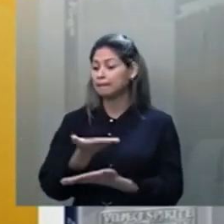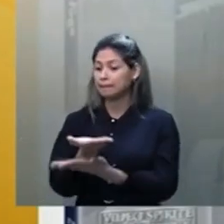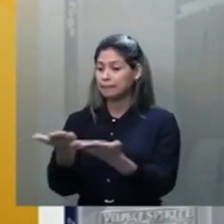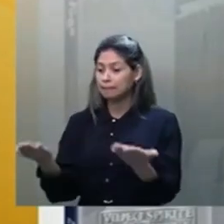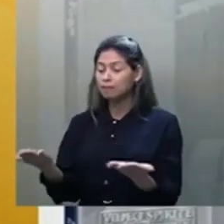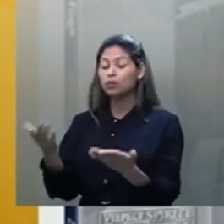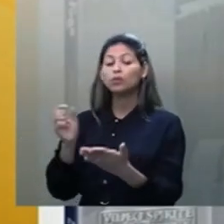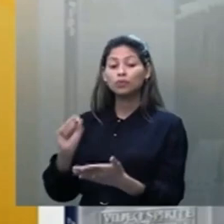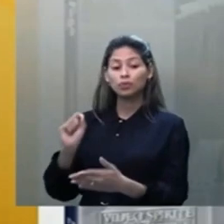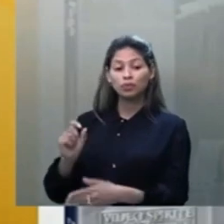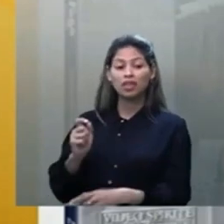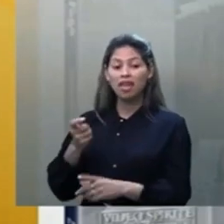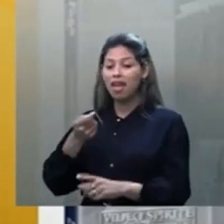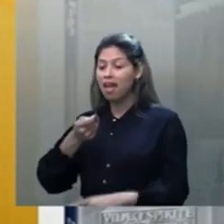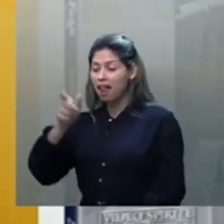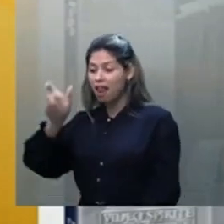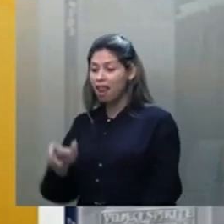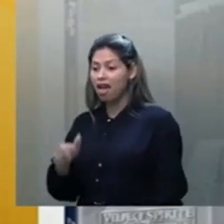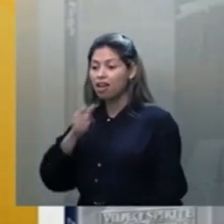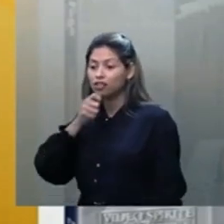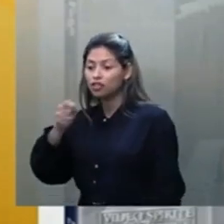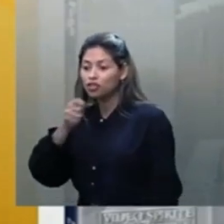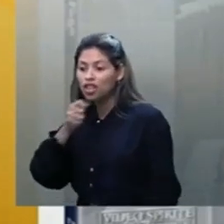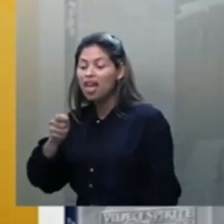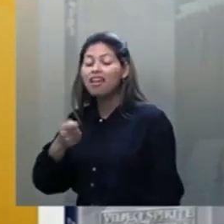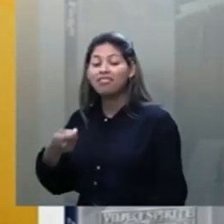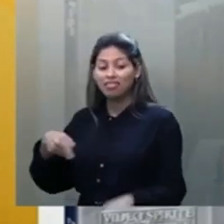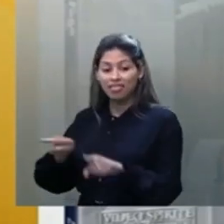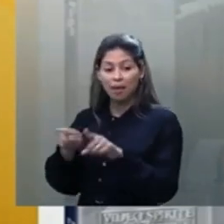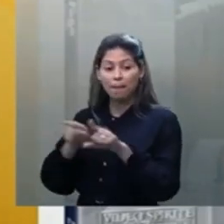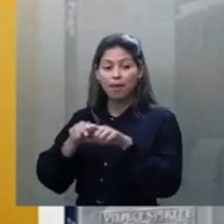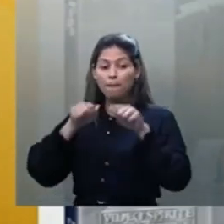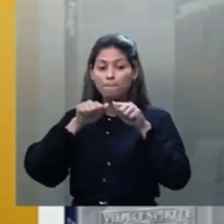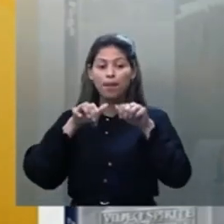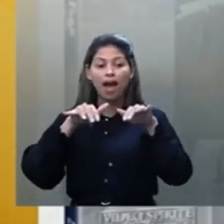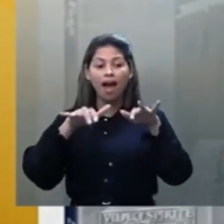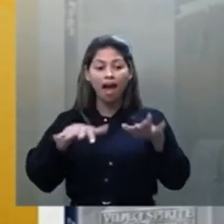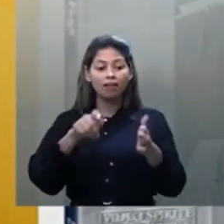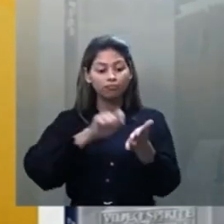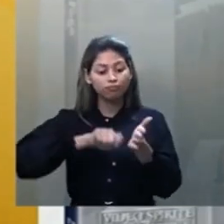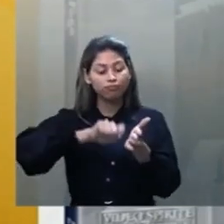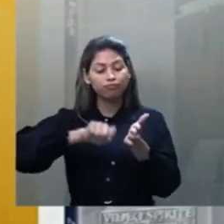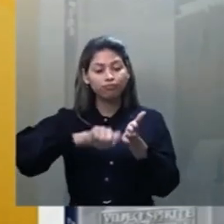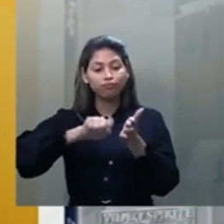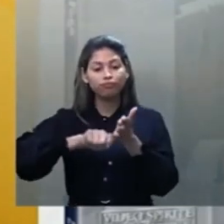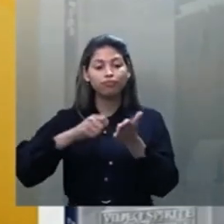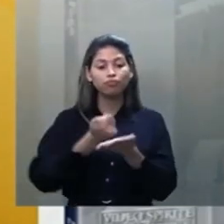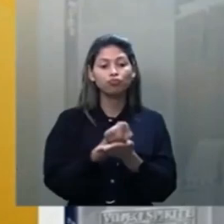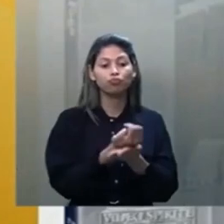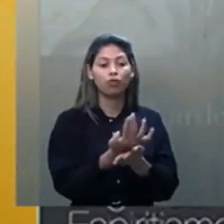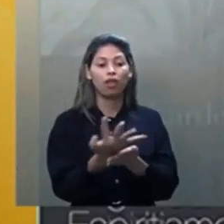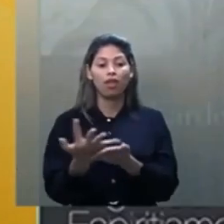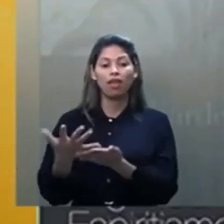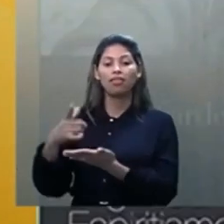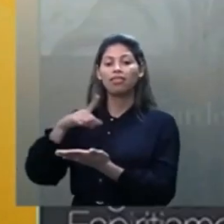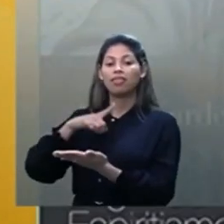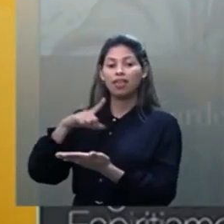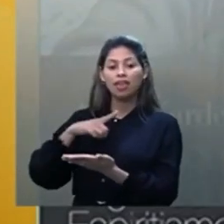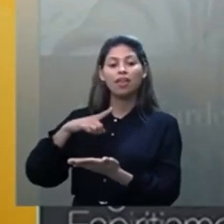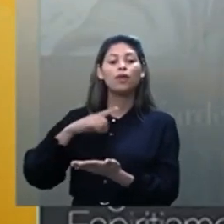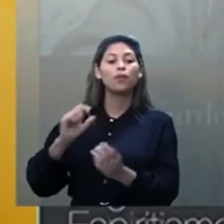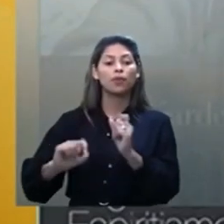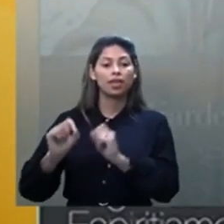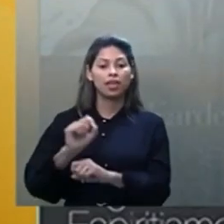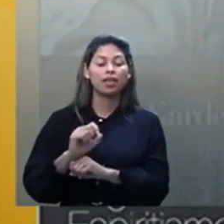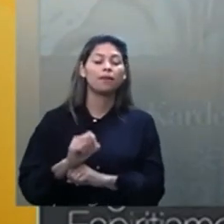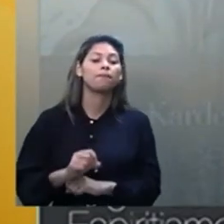jornalista muito amigo Chico Xavier, publicou também a obra em escrito, em livro, se você quiser, da editora Intervidas, tá?